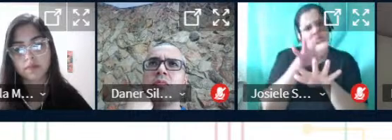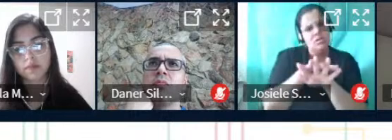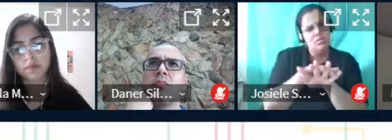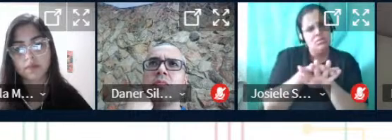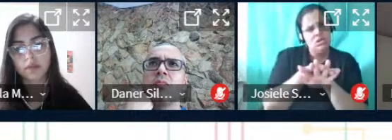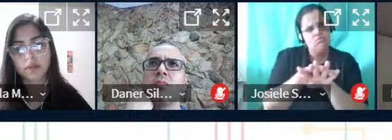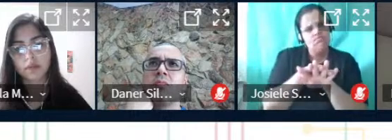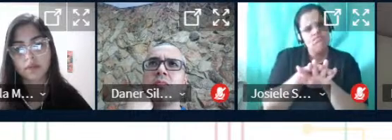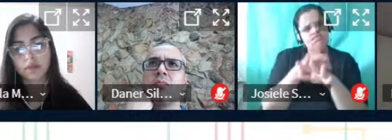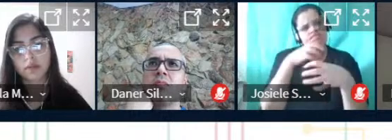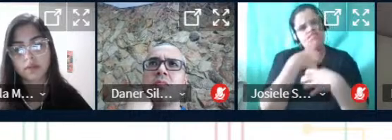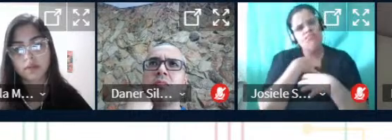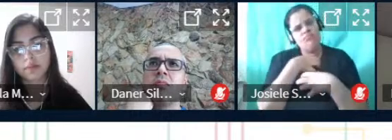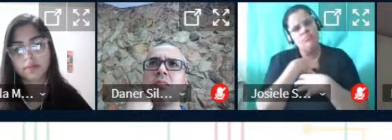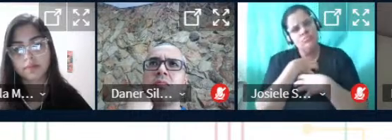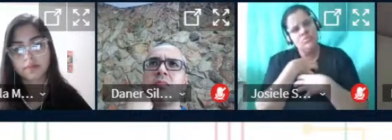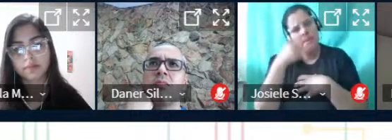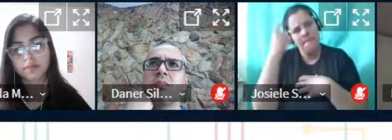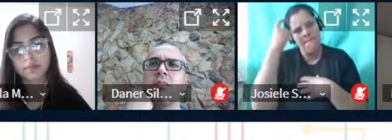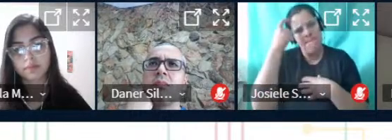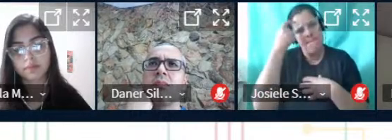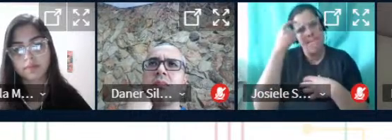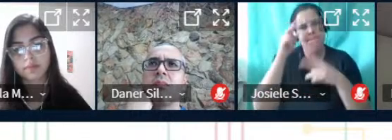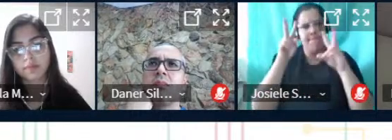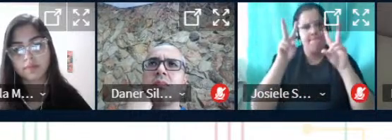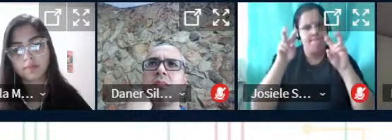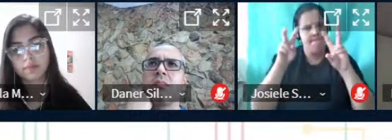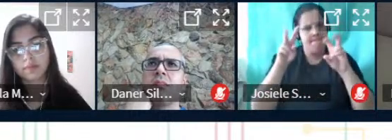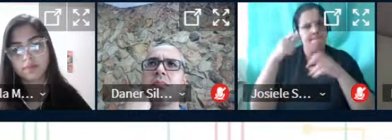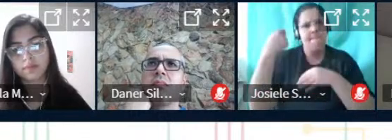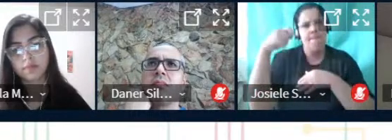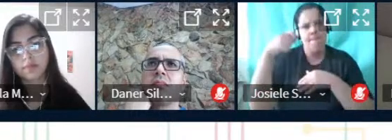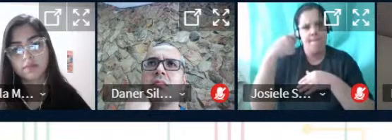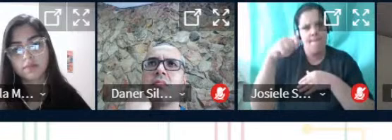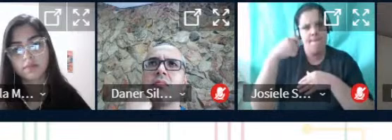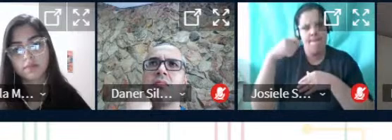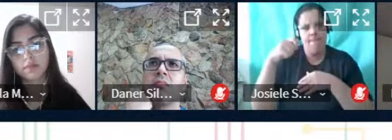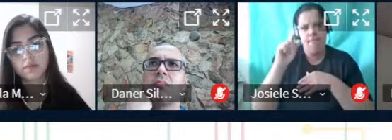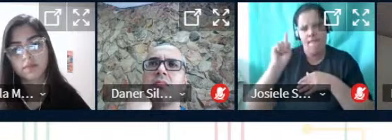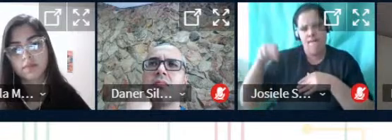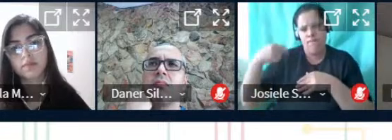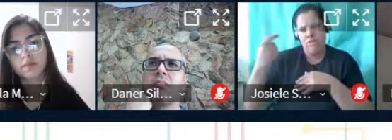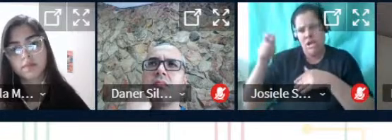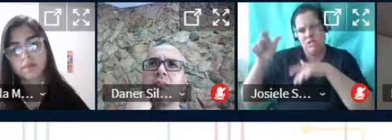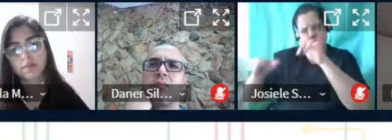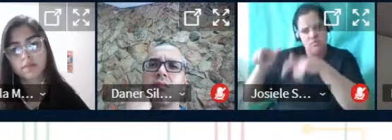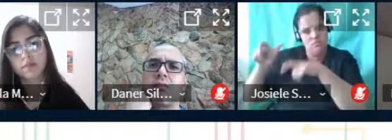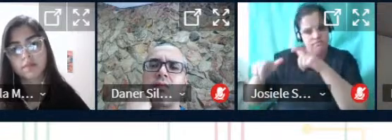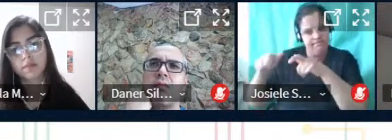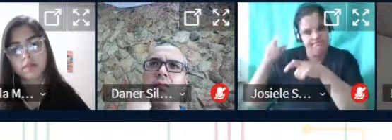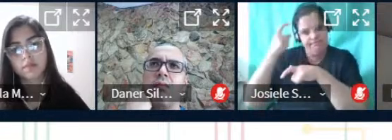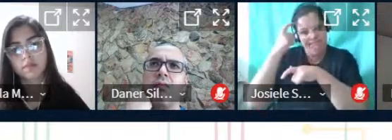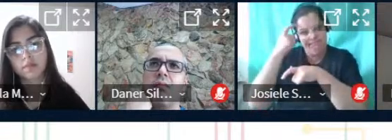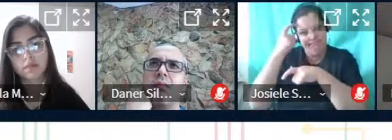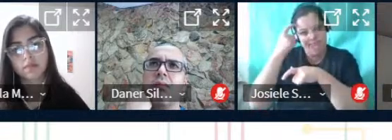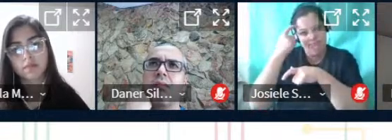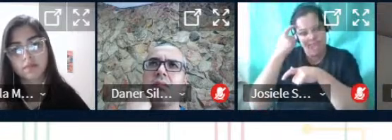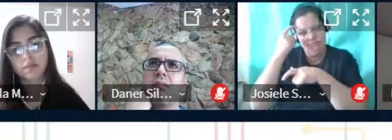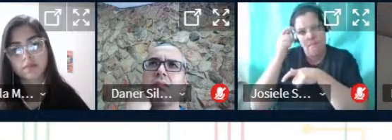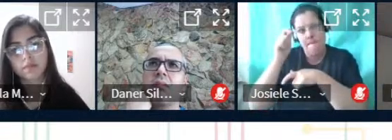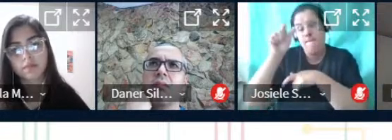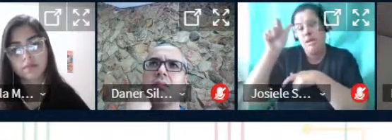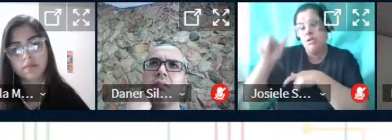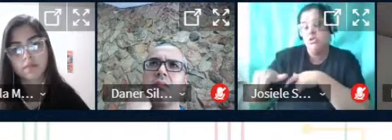alguma forma te fez pensar sobre as necessidades alheias quando se pensa em sujeitos que tem alguma